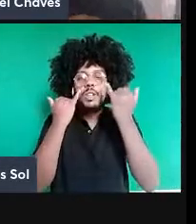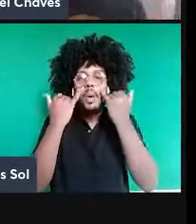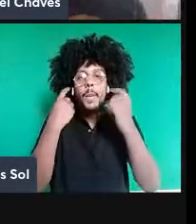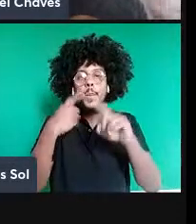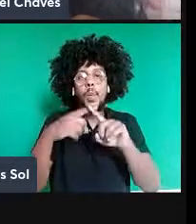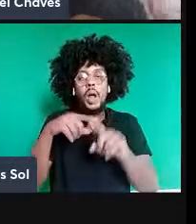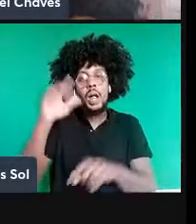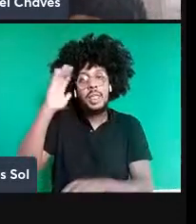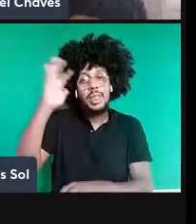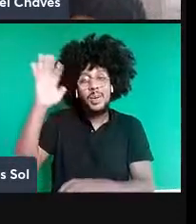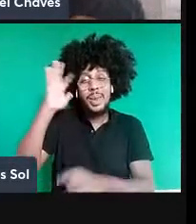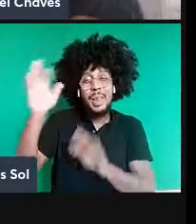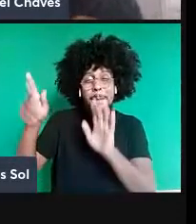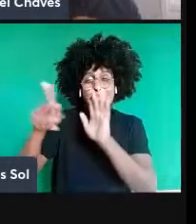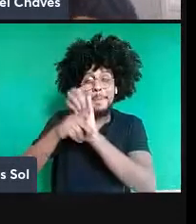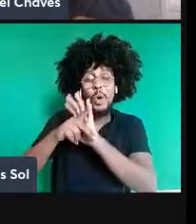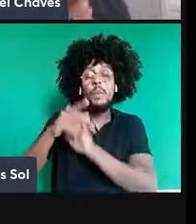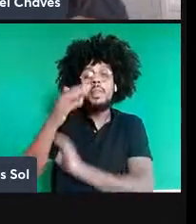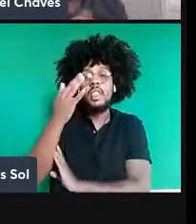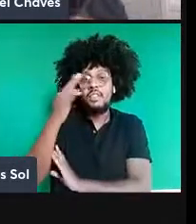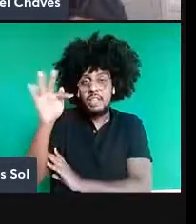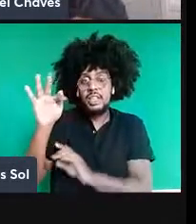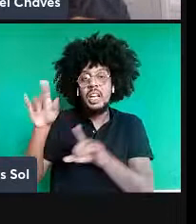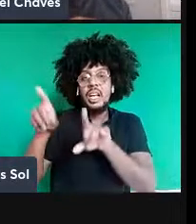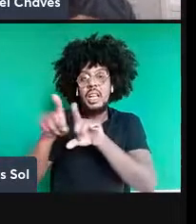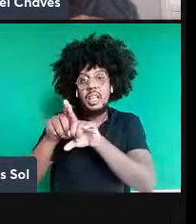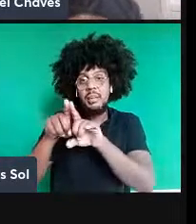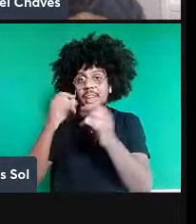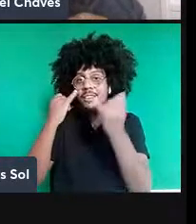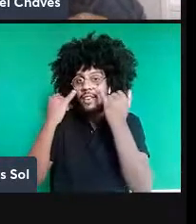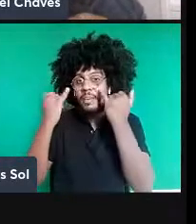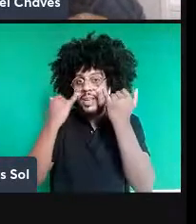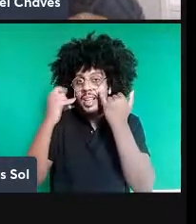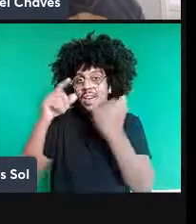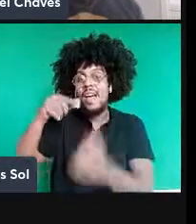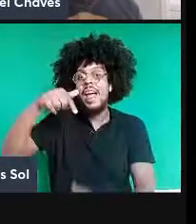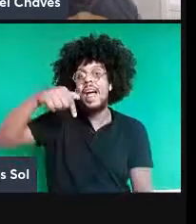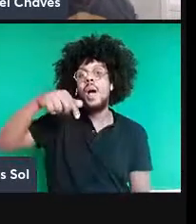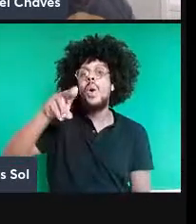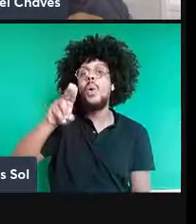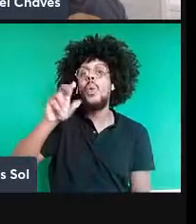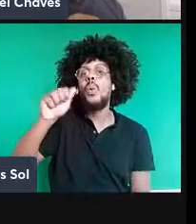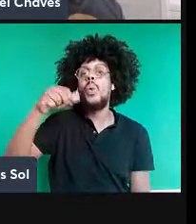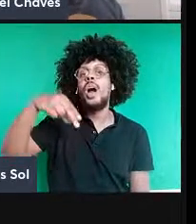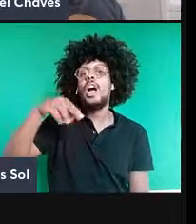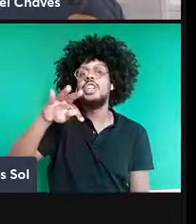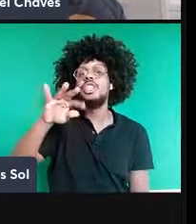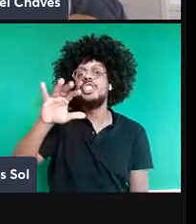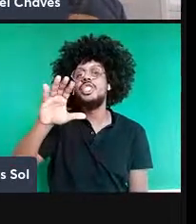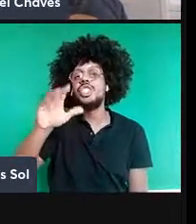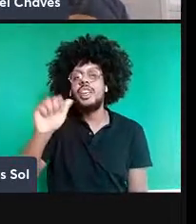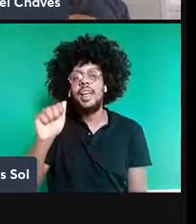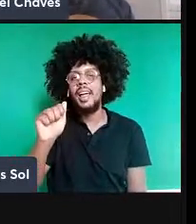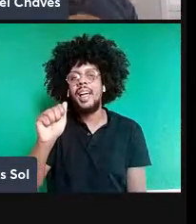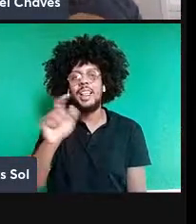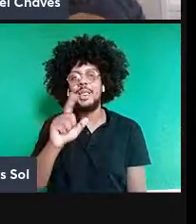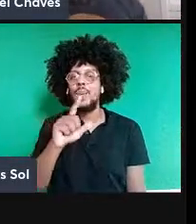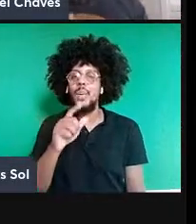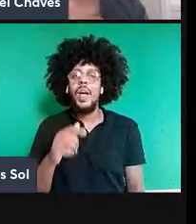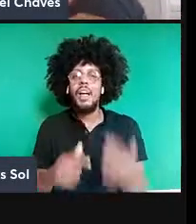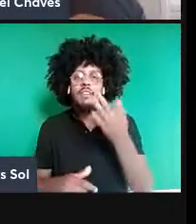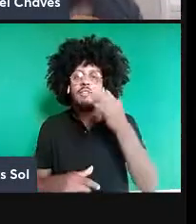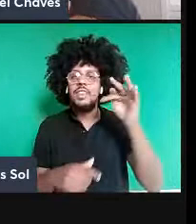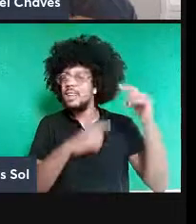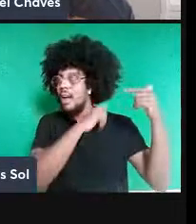física, e a informação é física, é quântica e não clássica. Então, a informação quântica